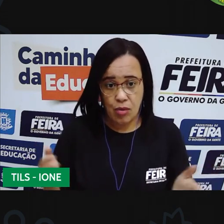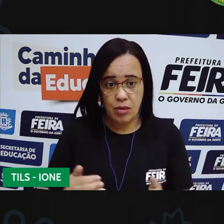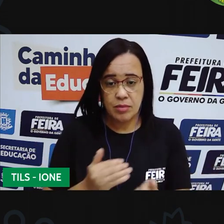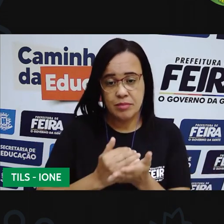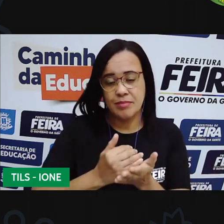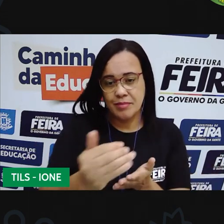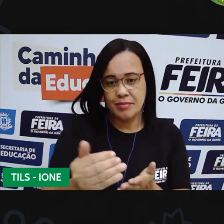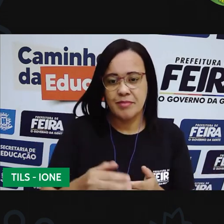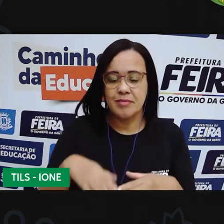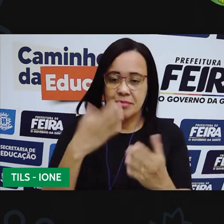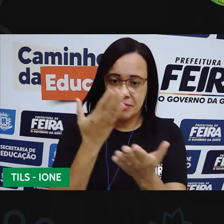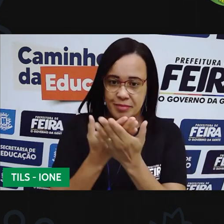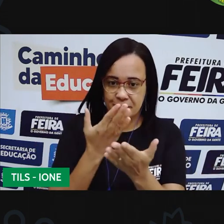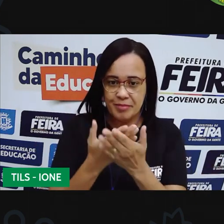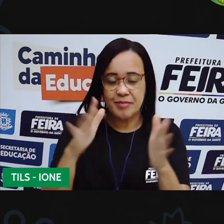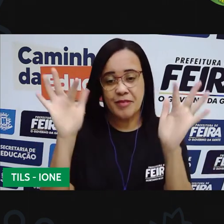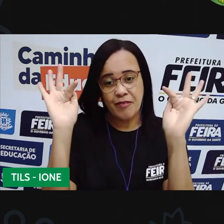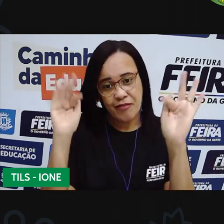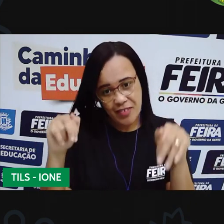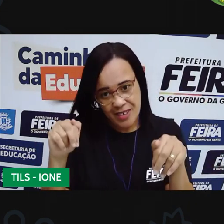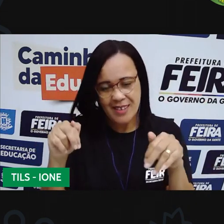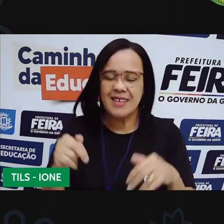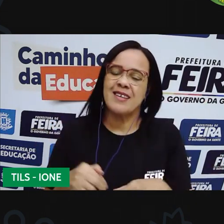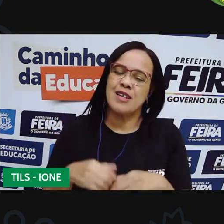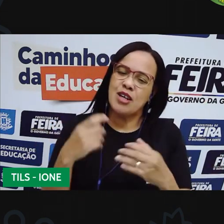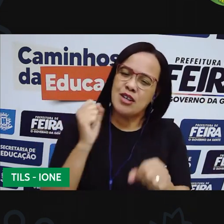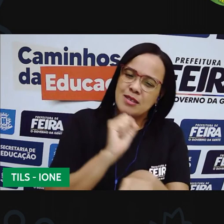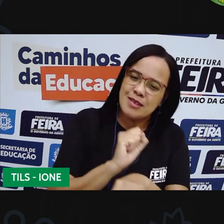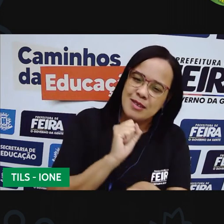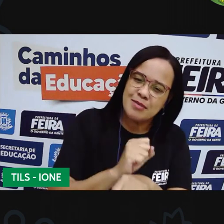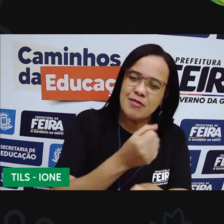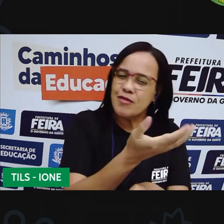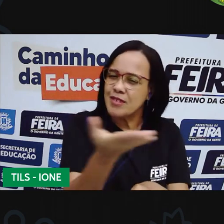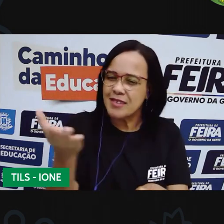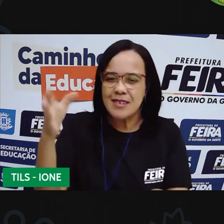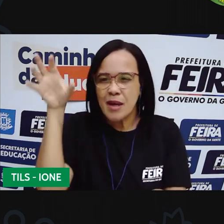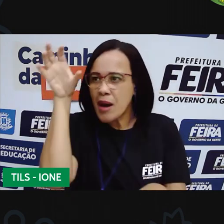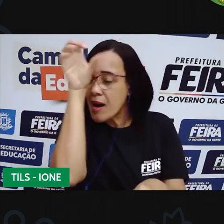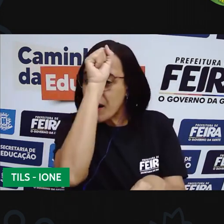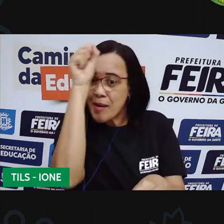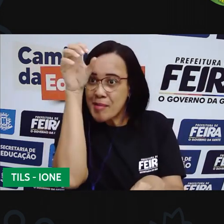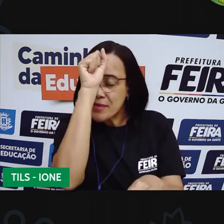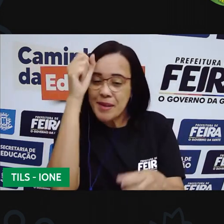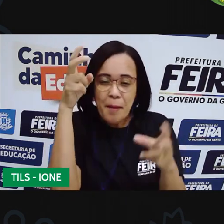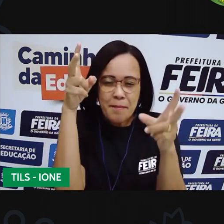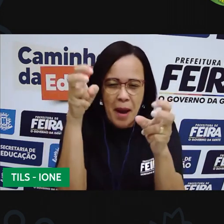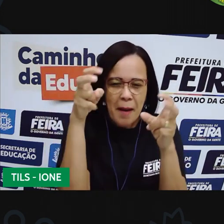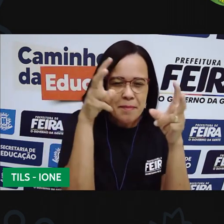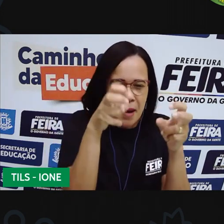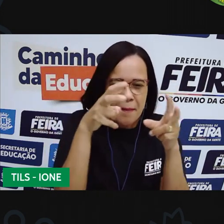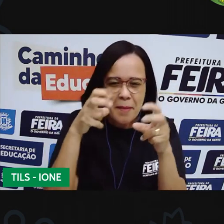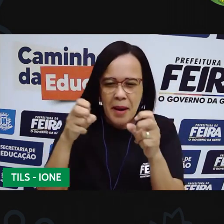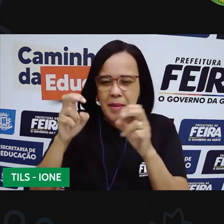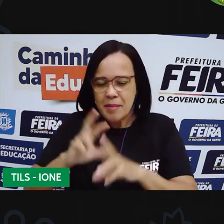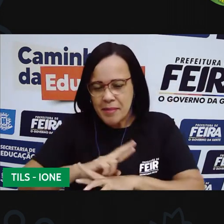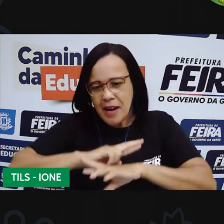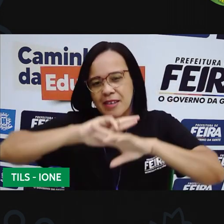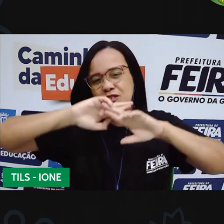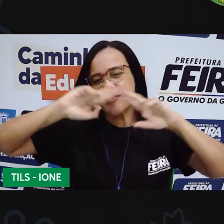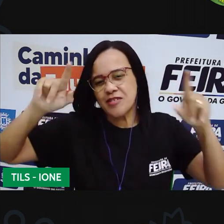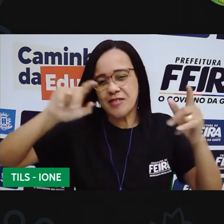finalizar nossa aula espero que você tenha aprendido bastante que você tenha percebido aí as diferenças